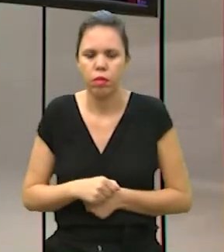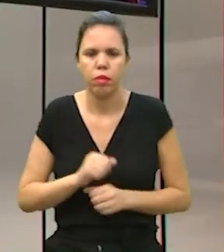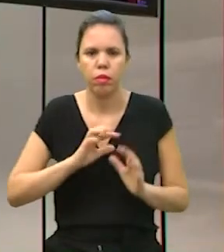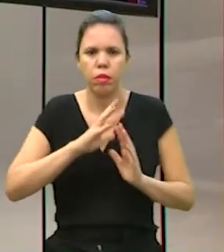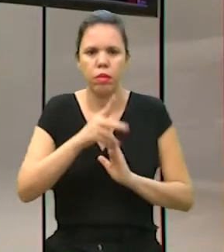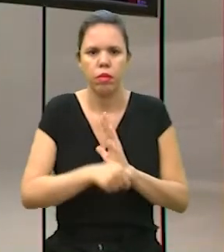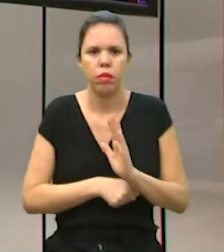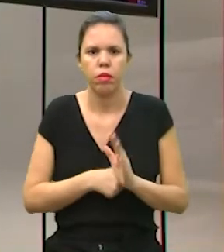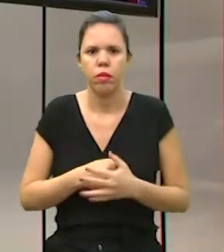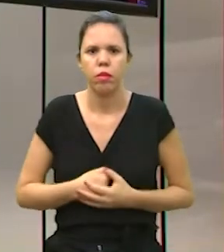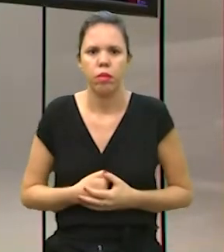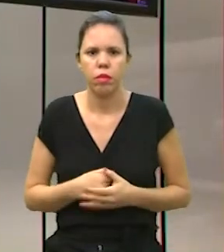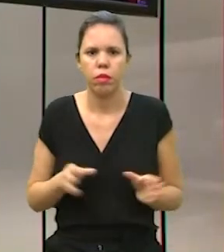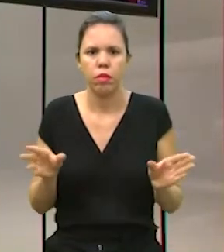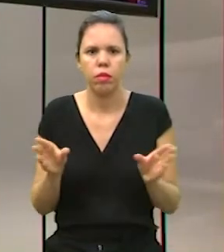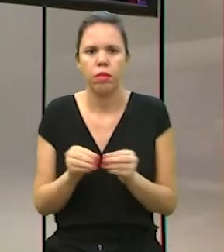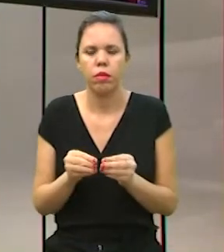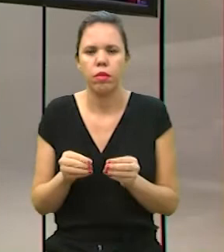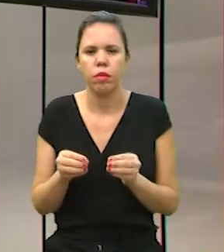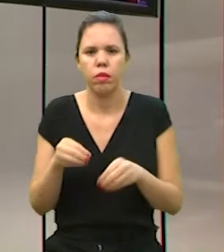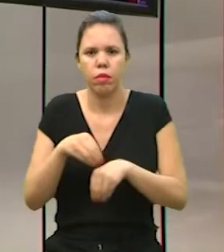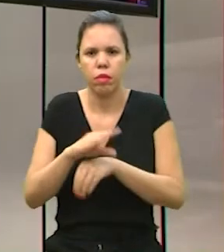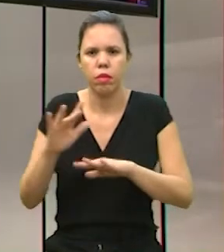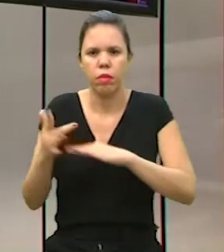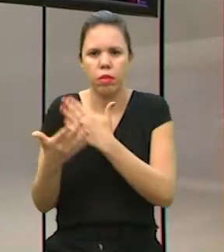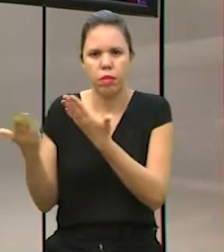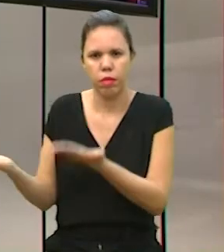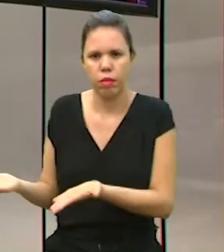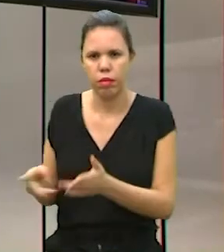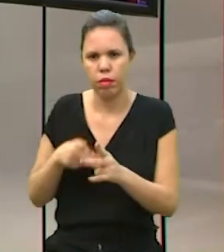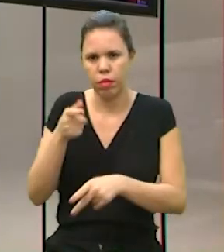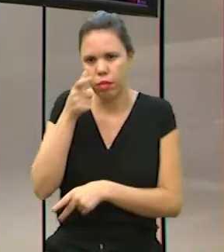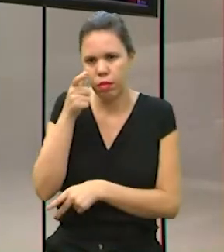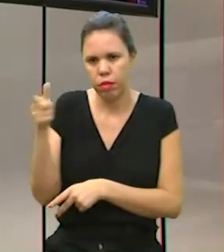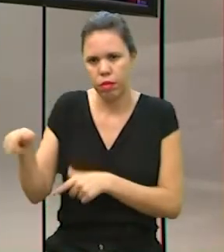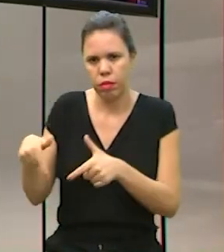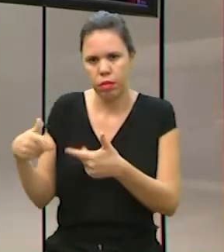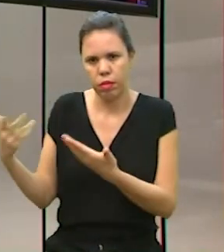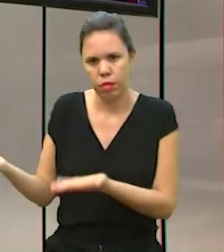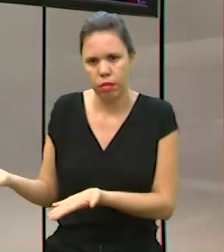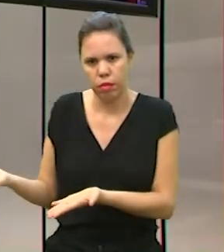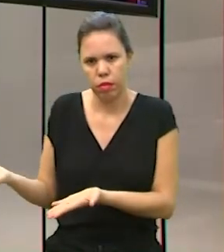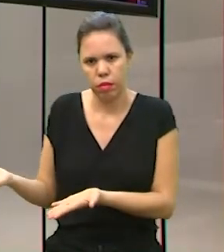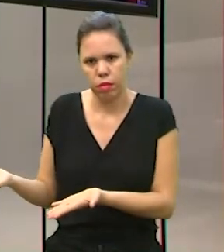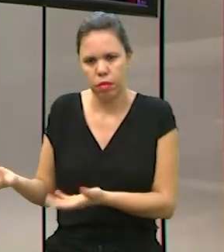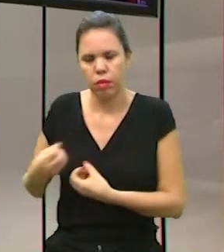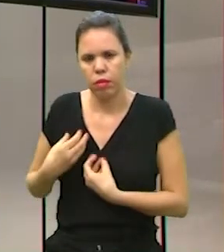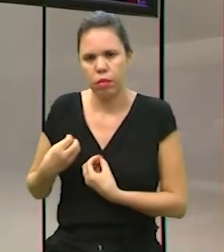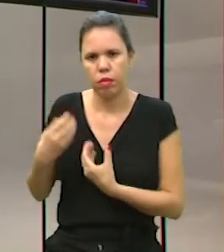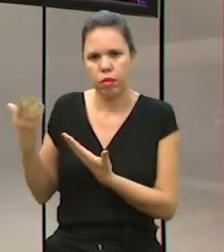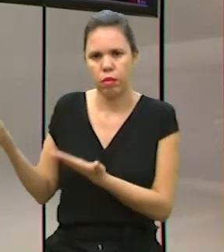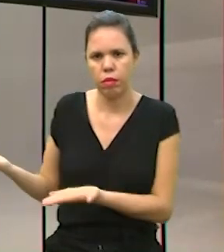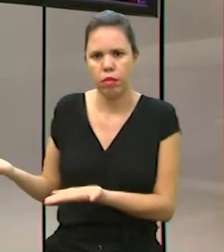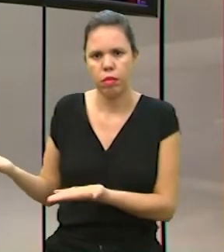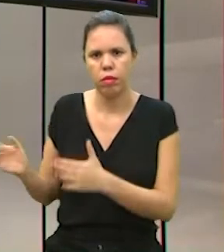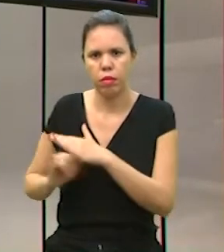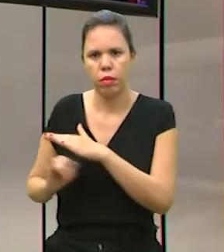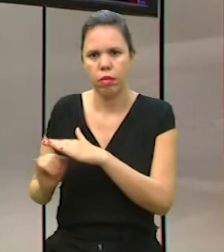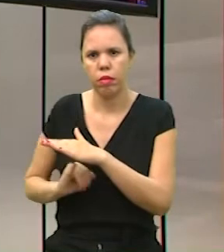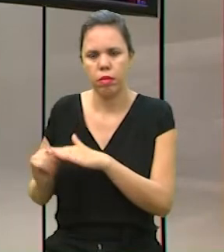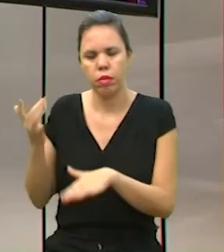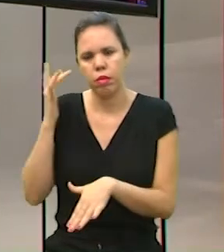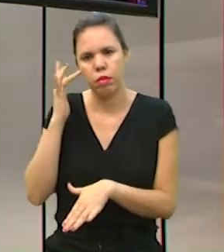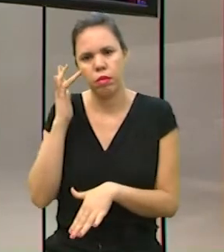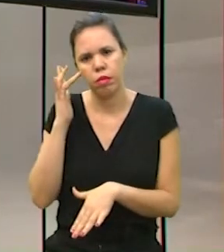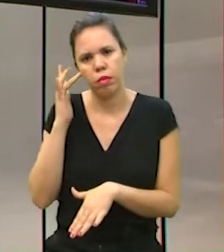Terra e Meio Ambiente. Francine, para a gente encerrar, quer deixar suas redes sociais para o pessoal acompanhar o seu trabalho, ter essas informações sobre o Instituto,